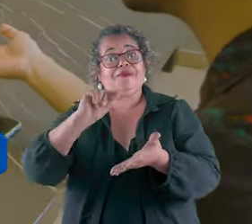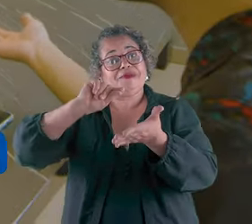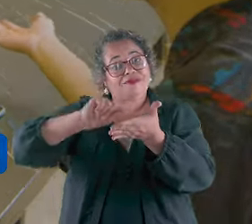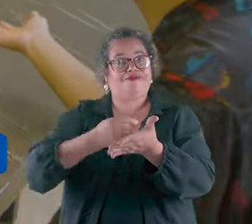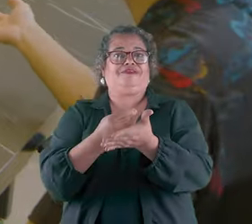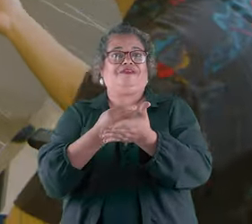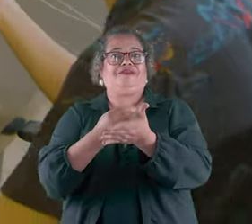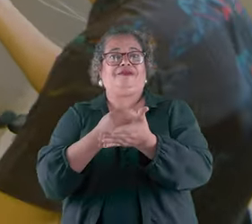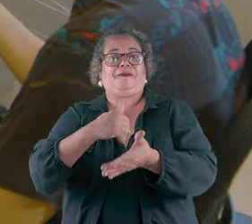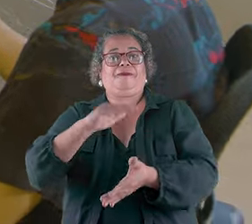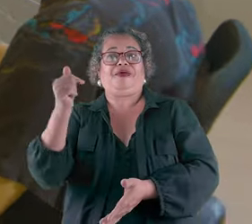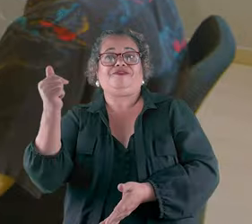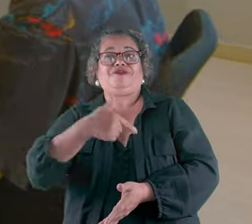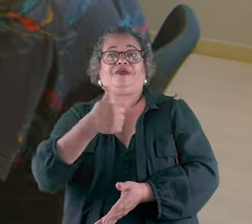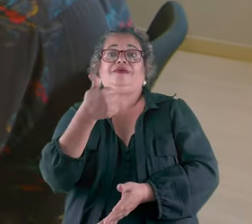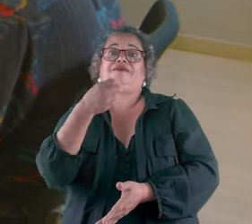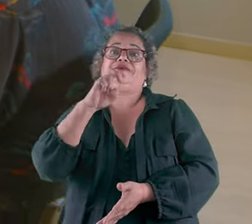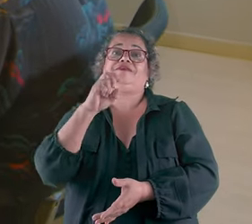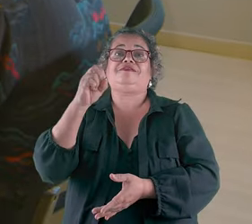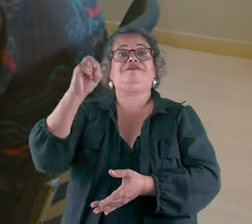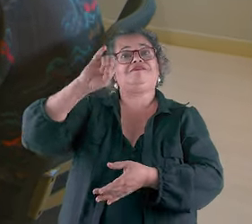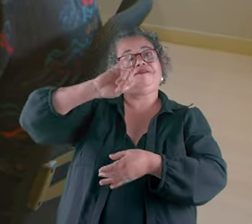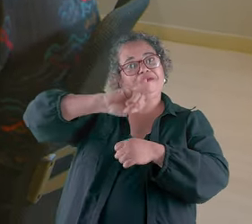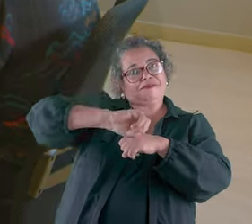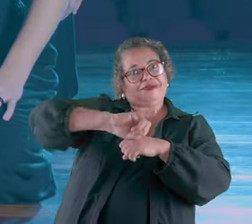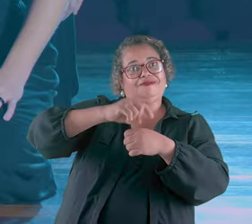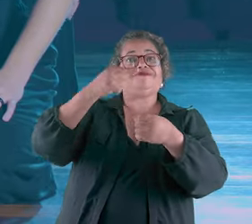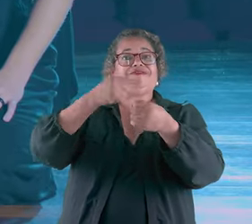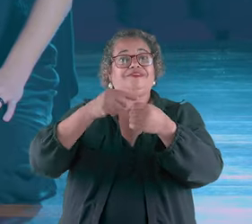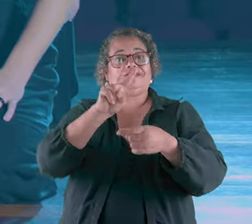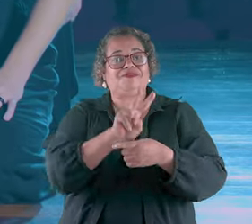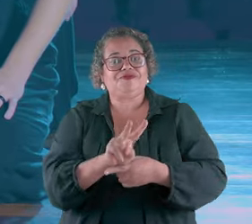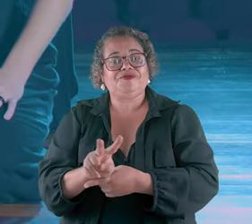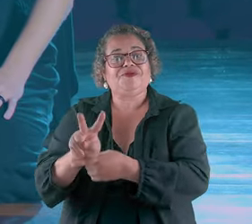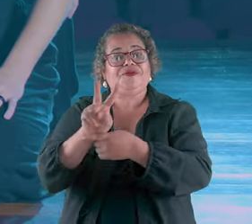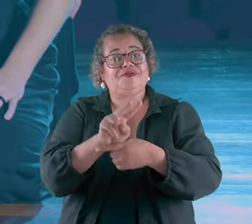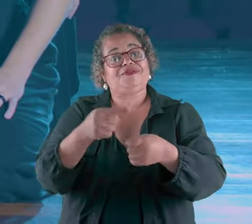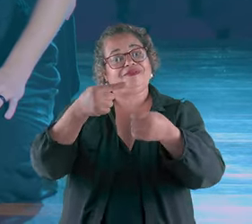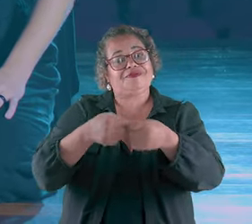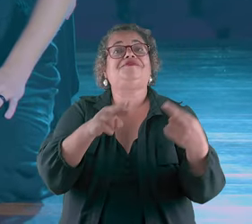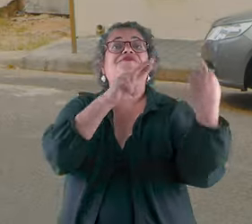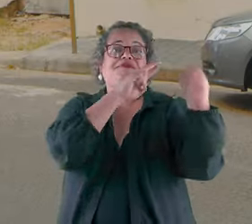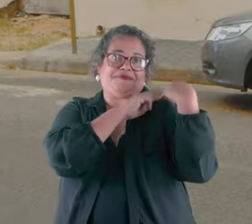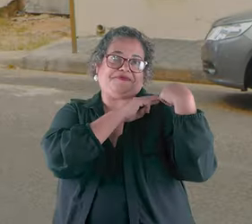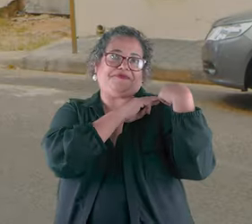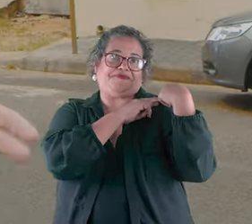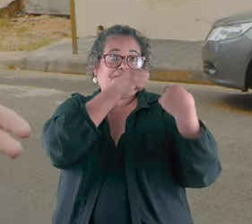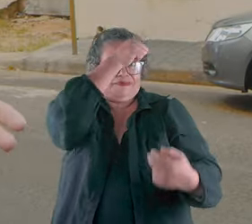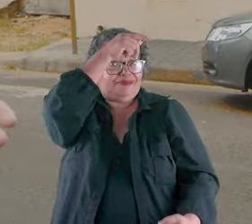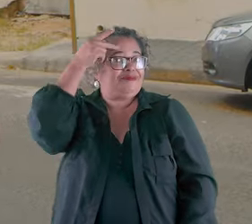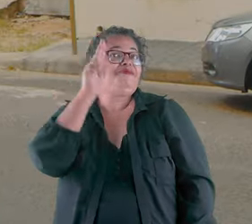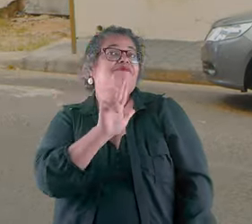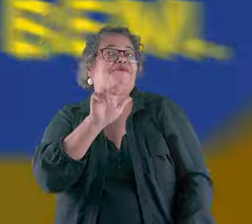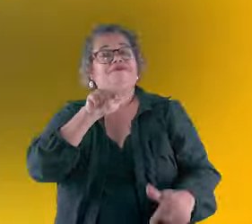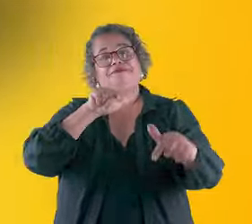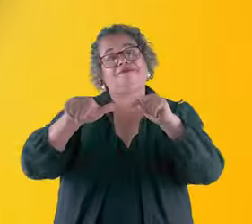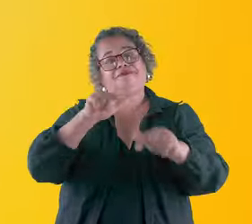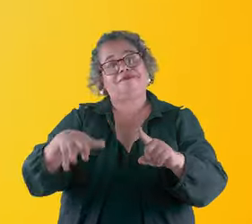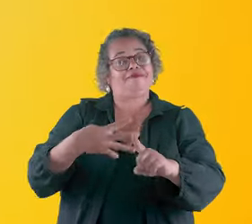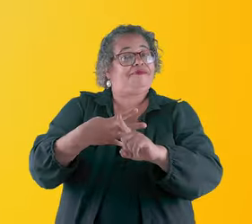mais emprega, à frente de 15 capitais. Uma cidade que cuida, é uma cidade que faz.